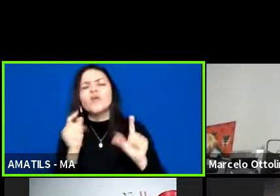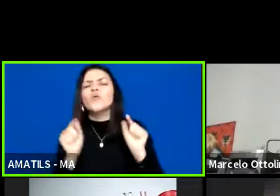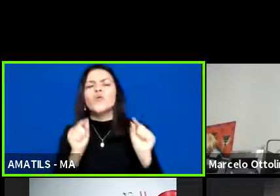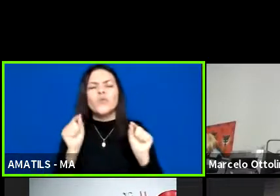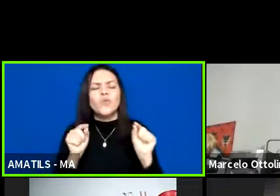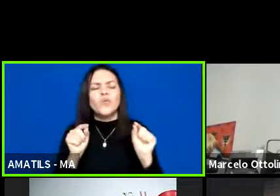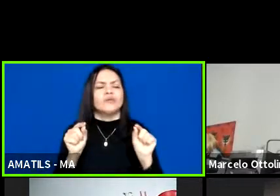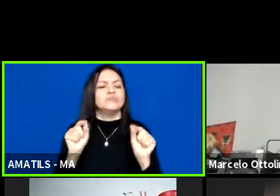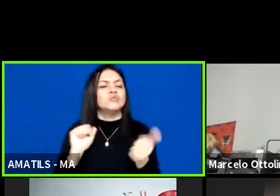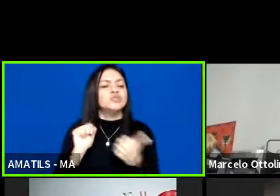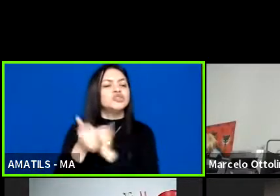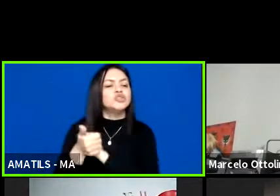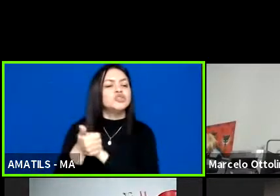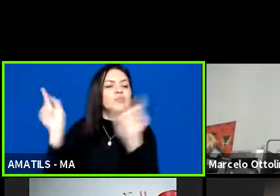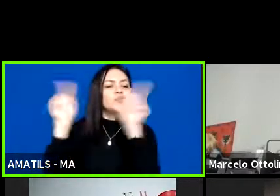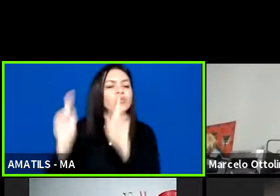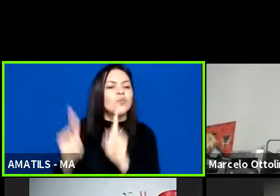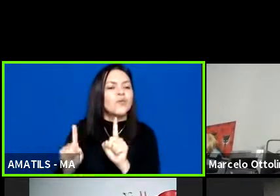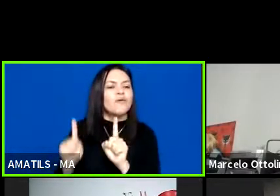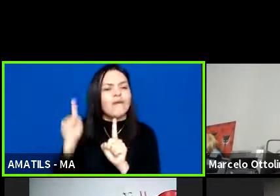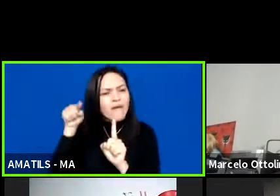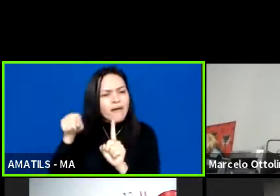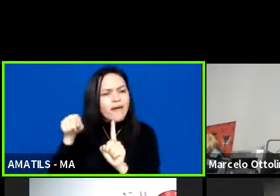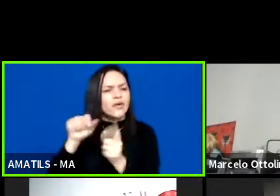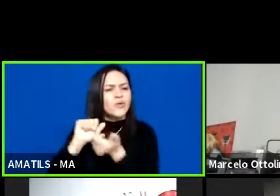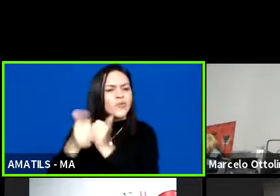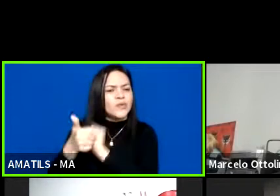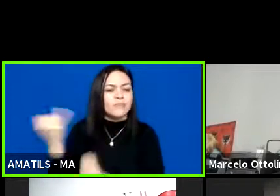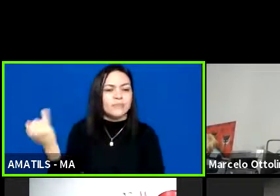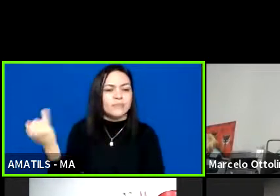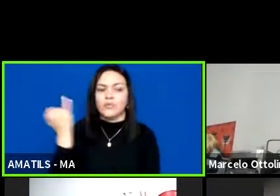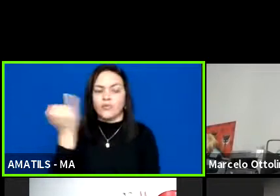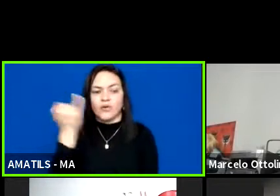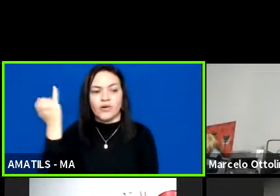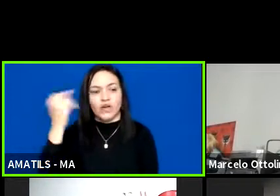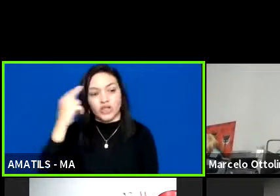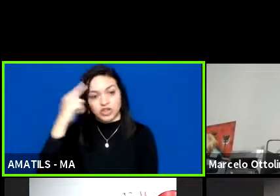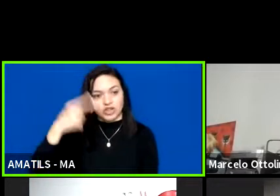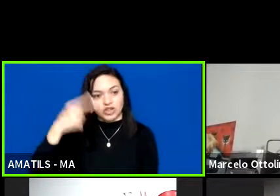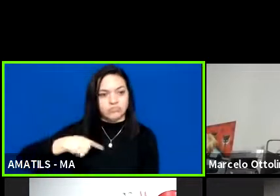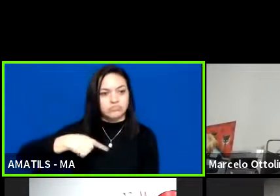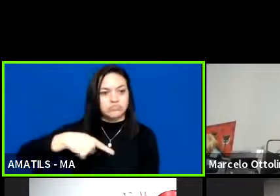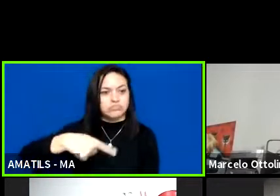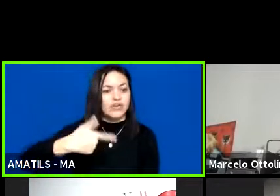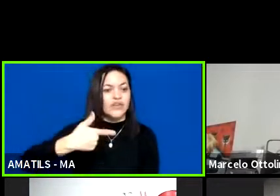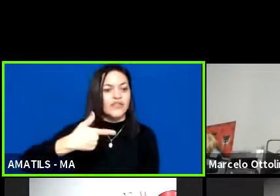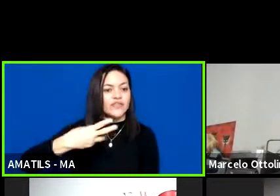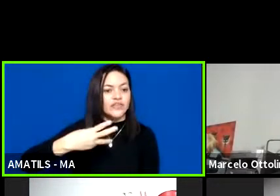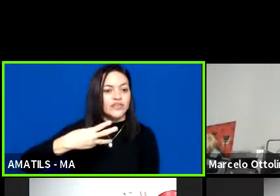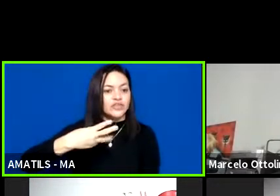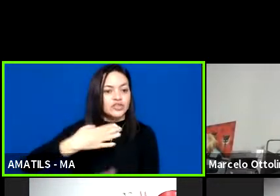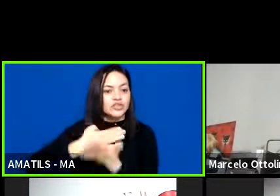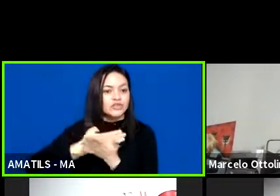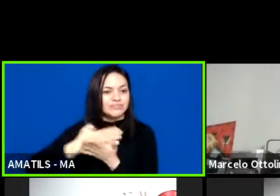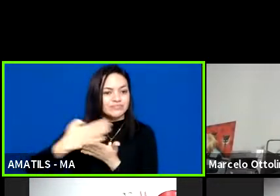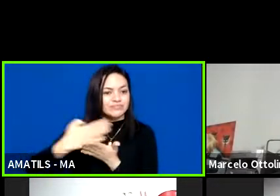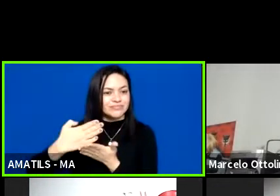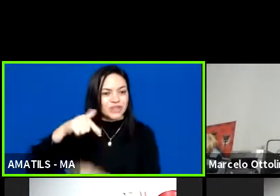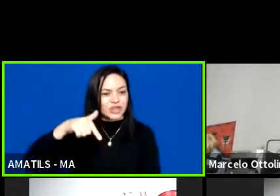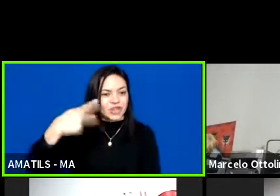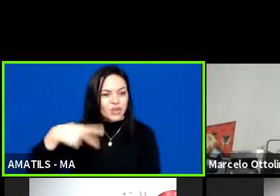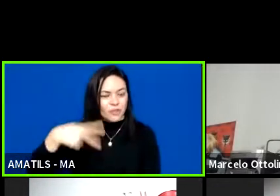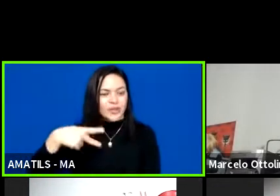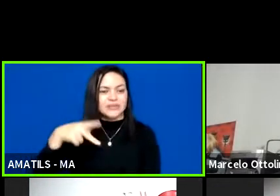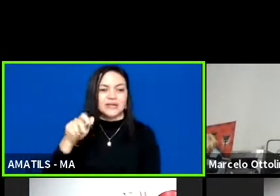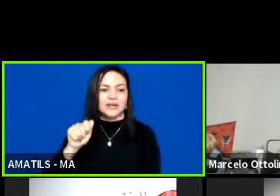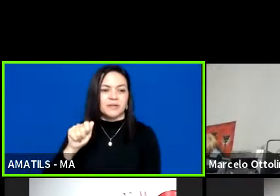importante na vida da profissão com eficiência, né? A gente está perto aí de dia 23 agora, né? Começa aí o ciclo Paralímpico, né?